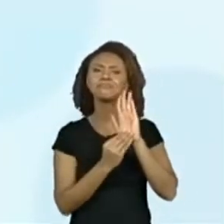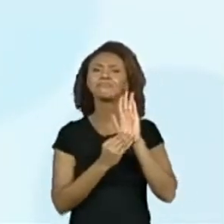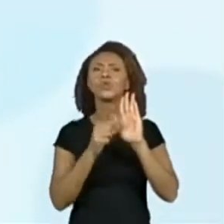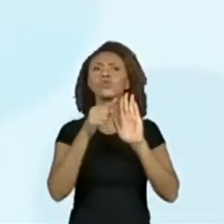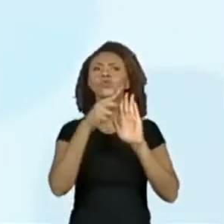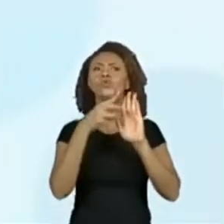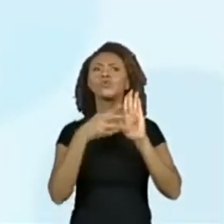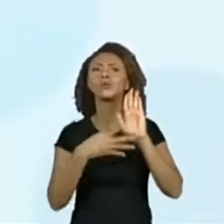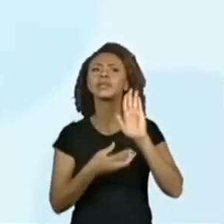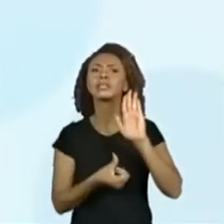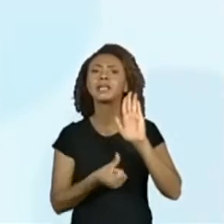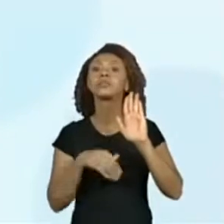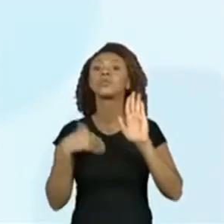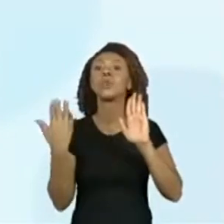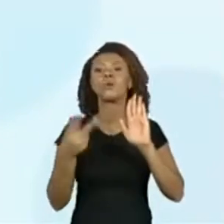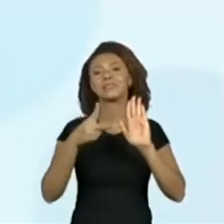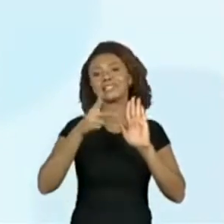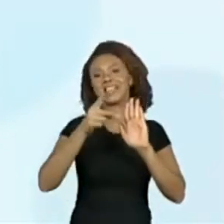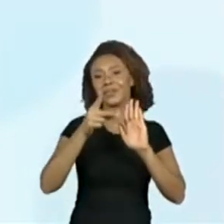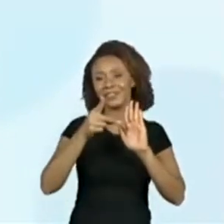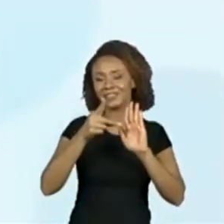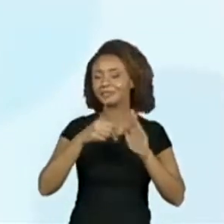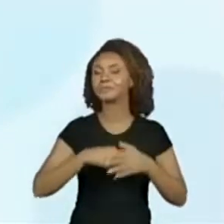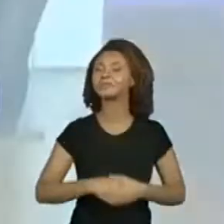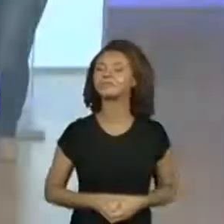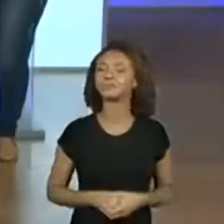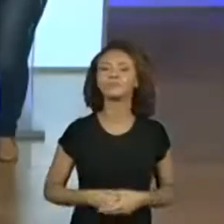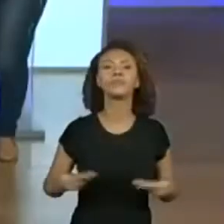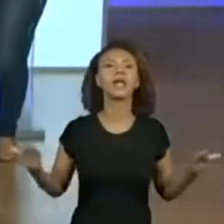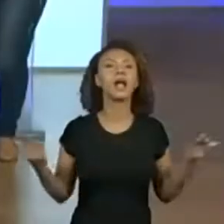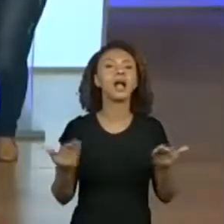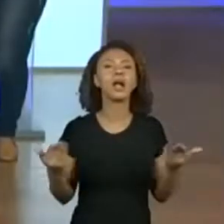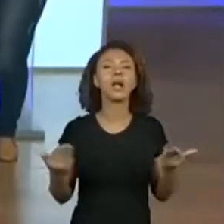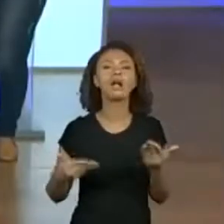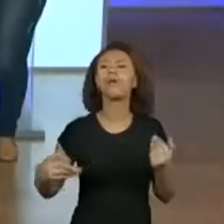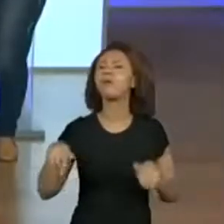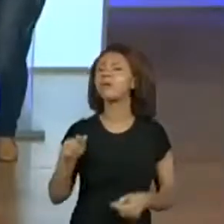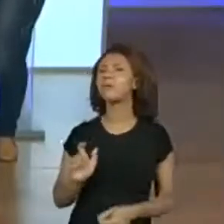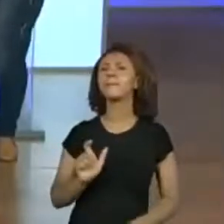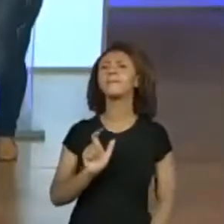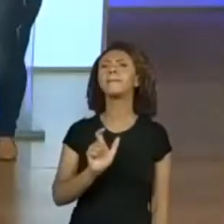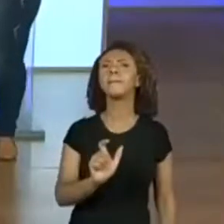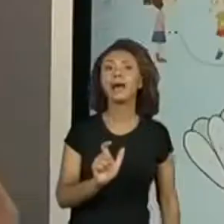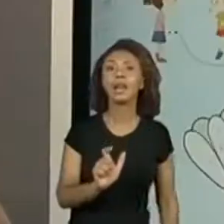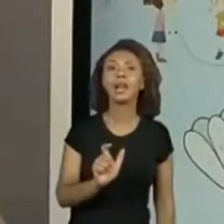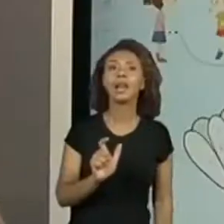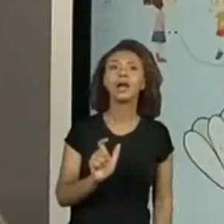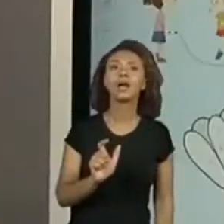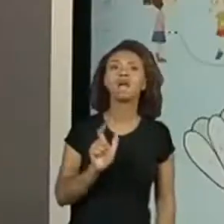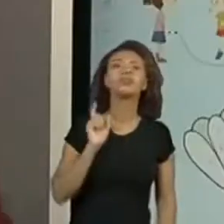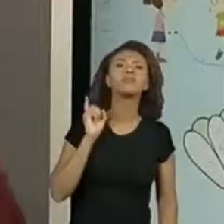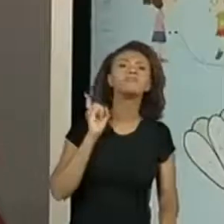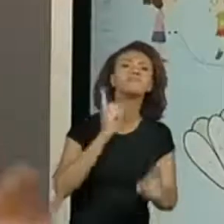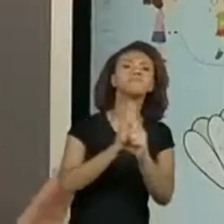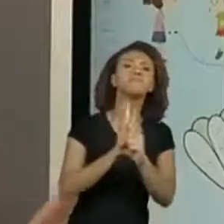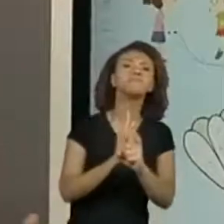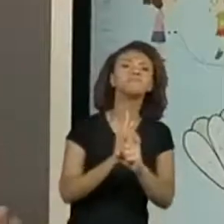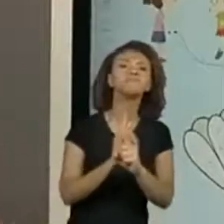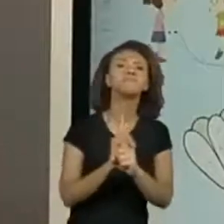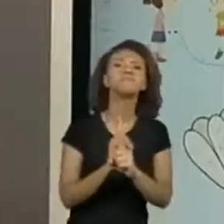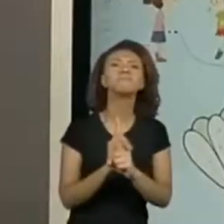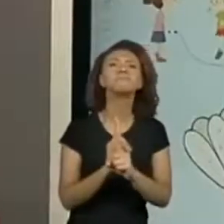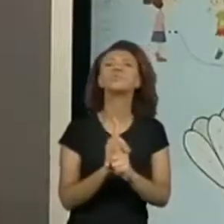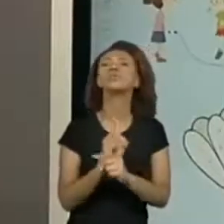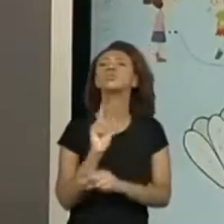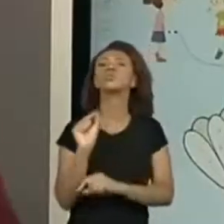Agora, a gente vai achar onde está escrito, descobrir onde está escrito com todas as